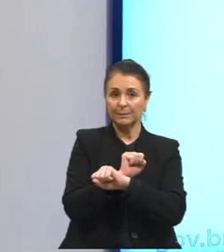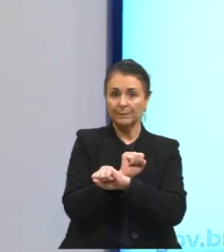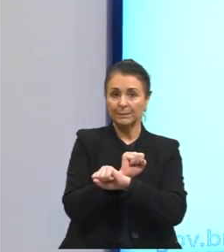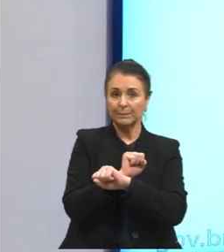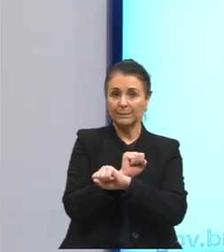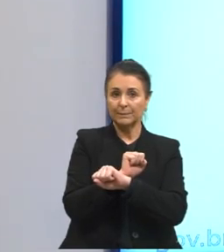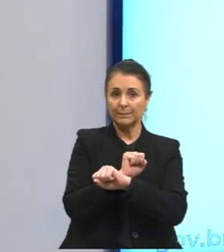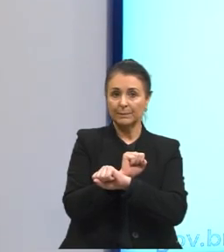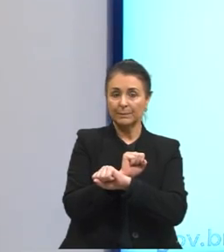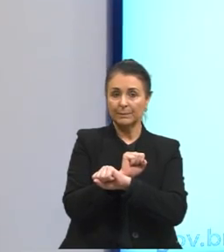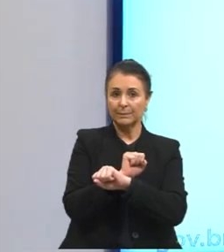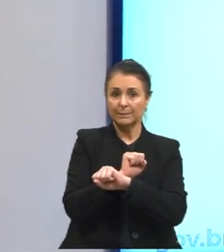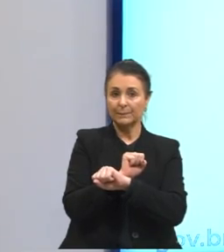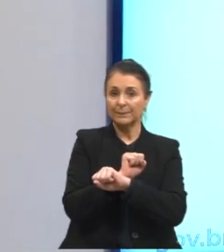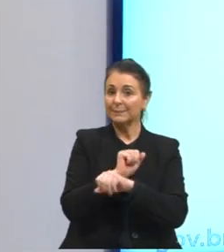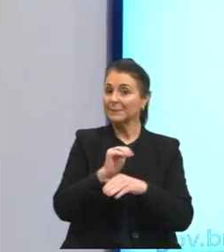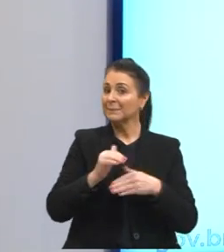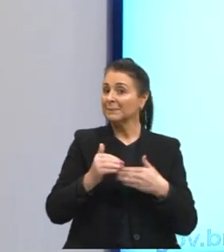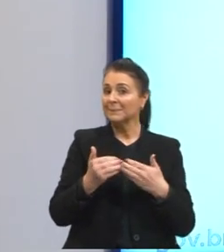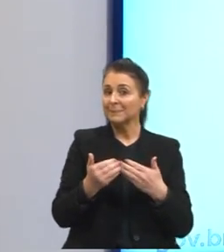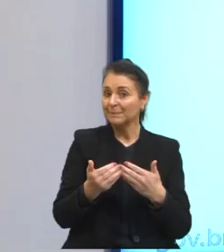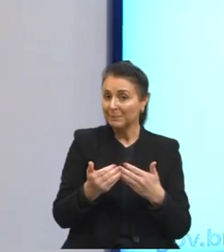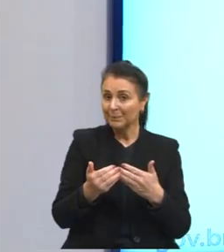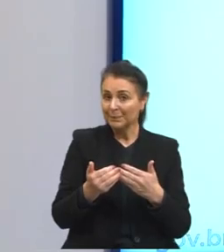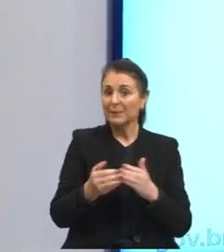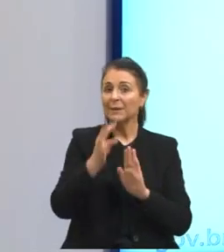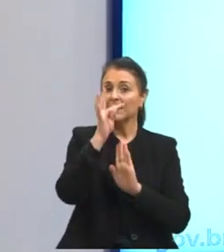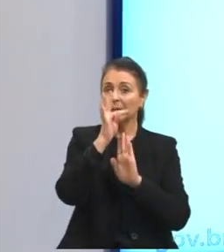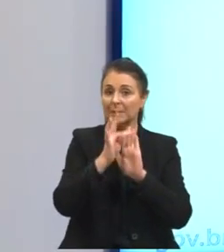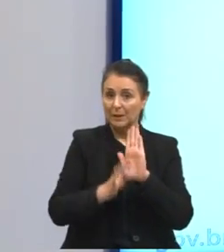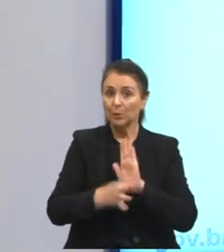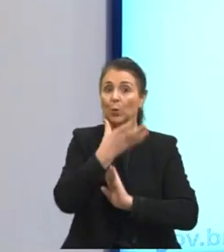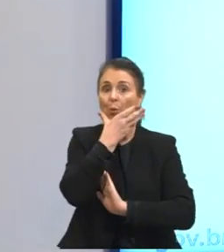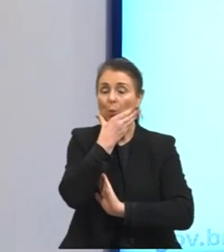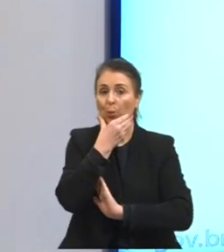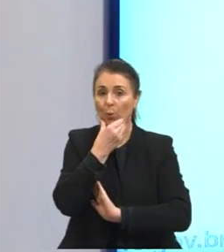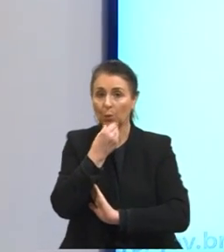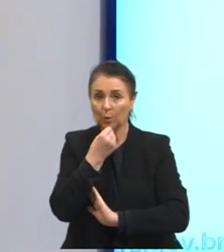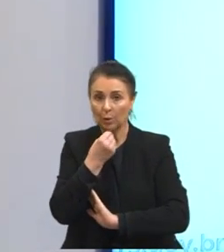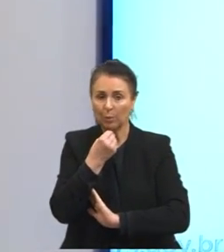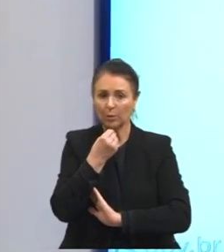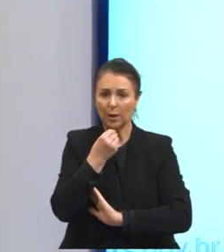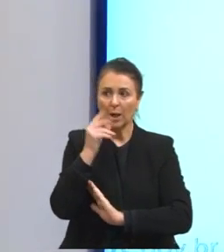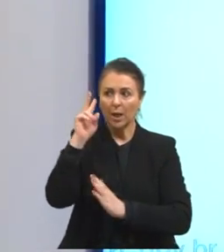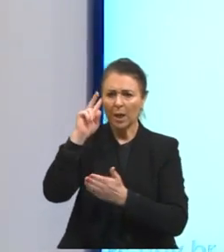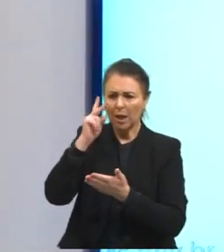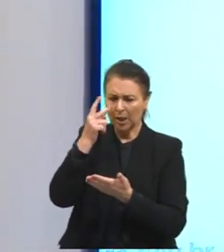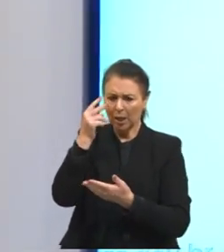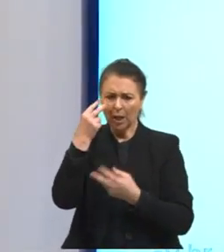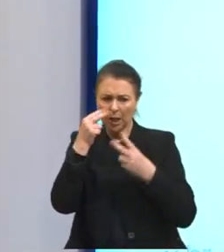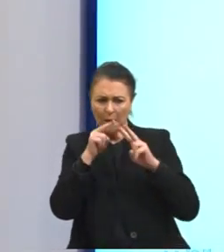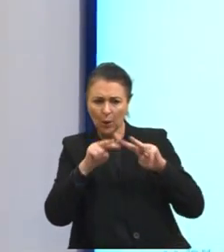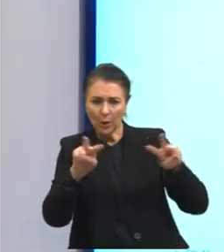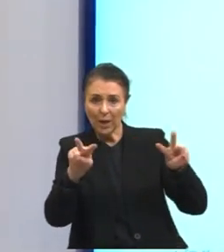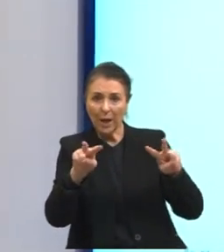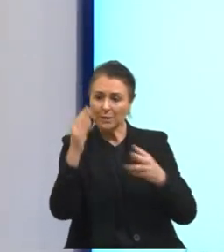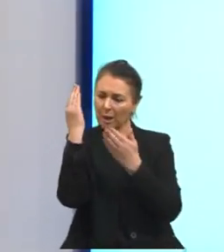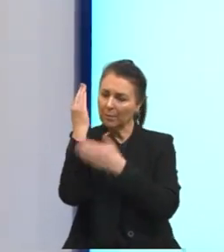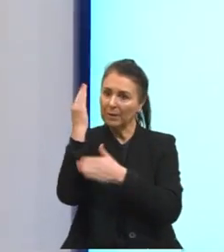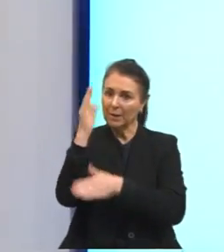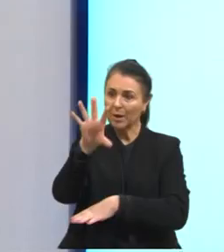contratiempos. Então, Orlando Goicocheia reconhece as madeiras pelo cheiro.